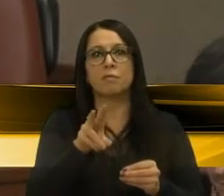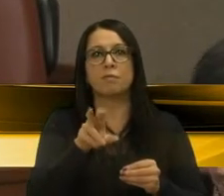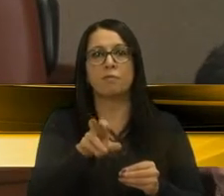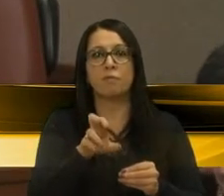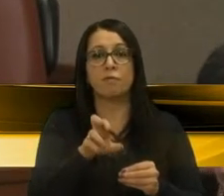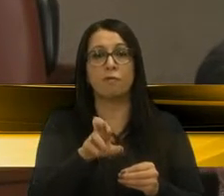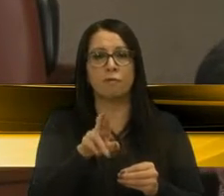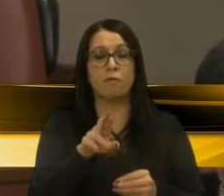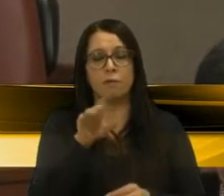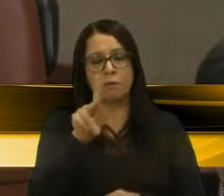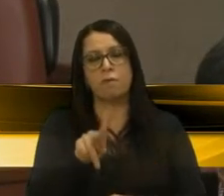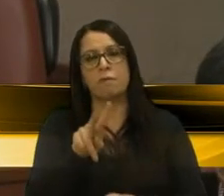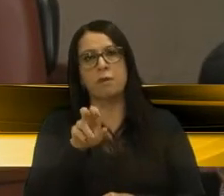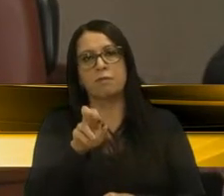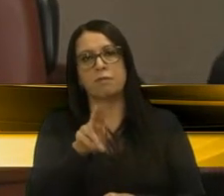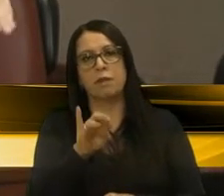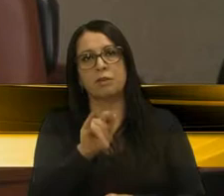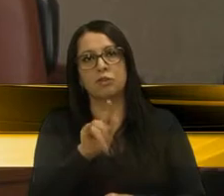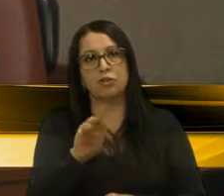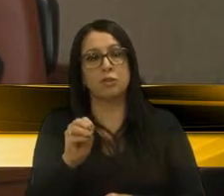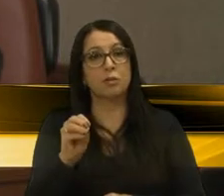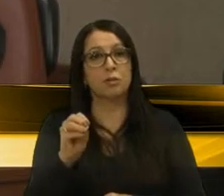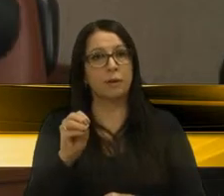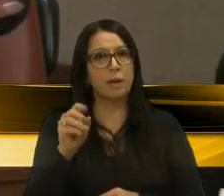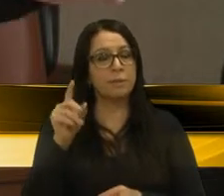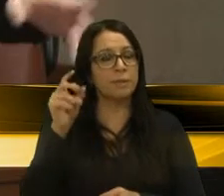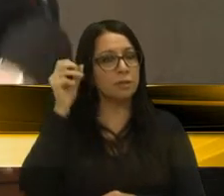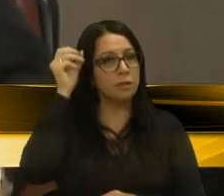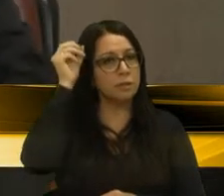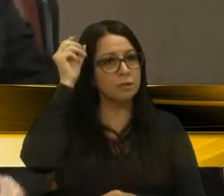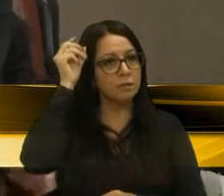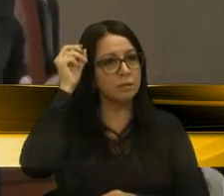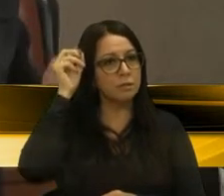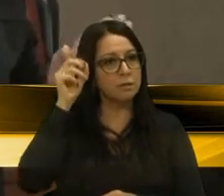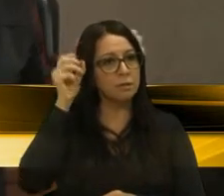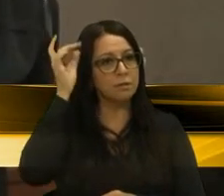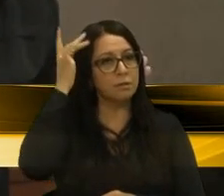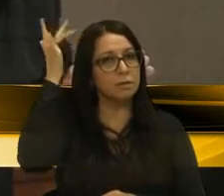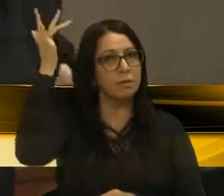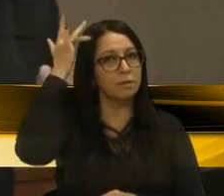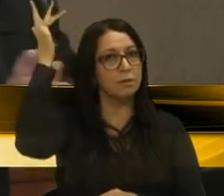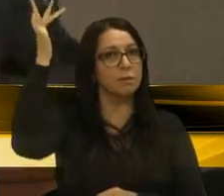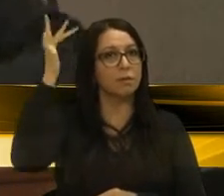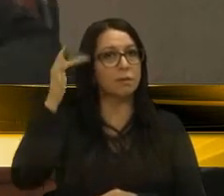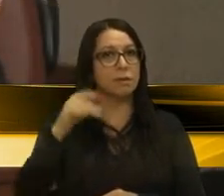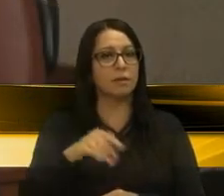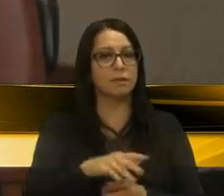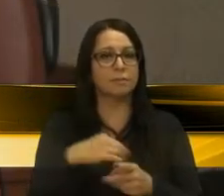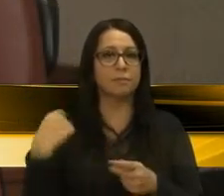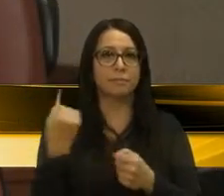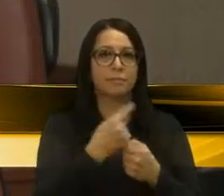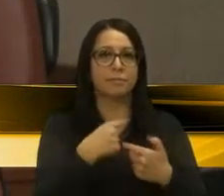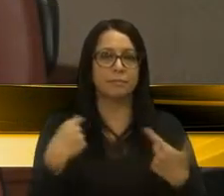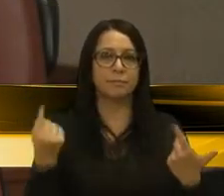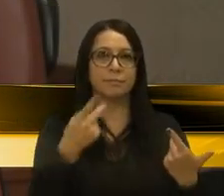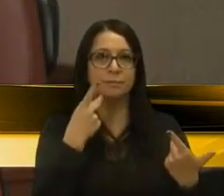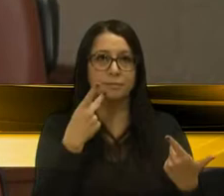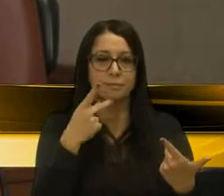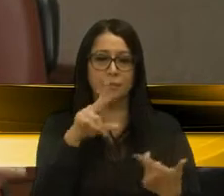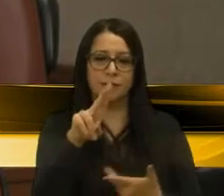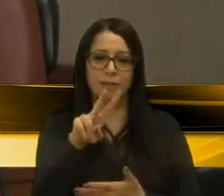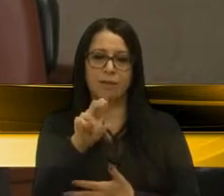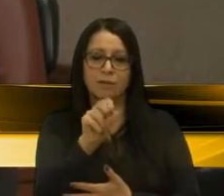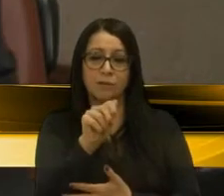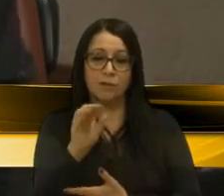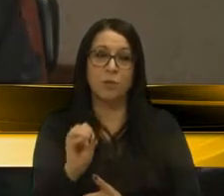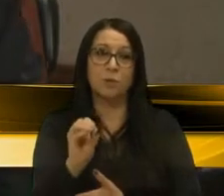Porque, que nem diz o seu pisete, são vasos comunicantes. Que diz o seu pisete, ele diz que tudo é